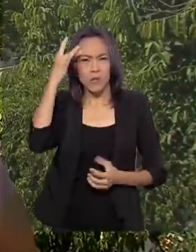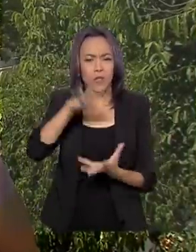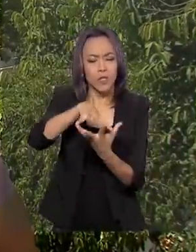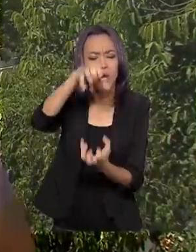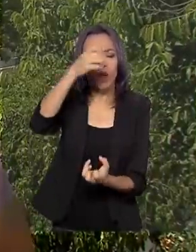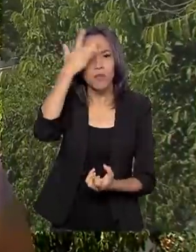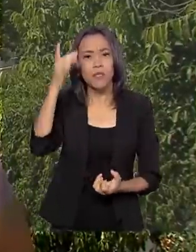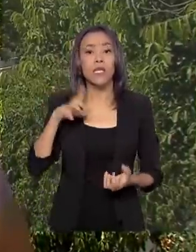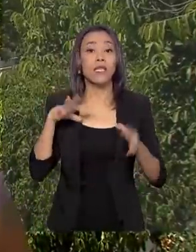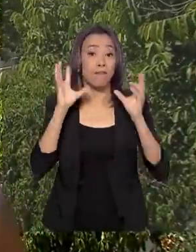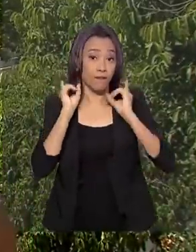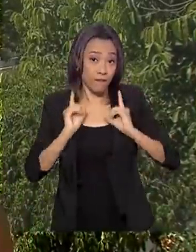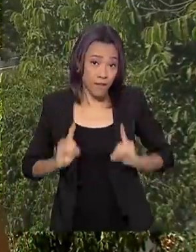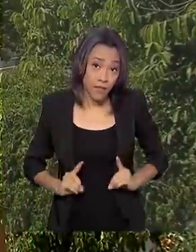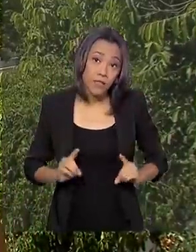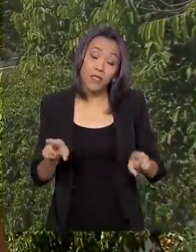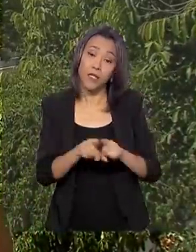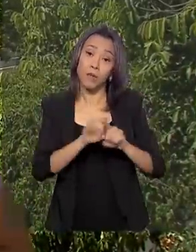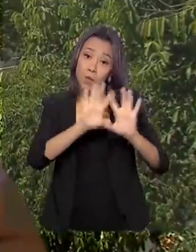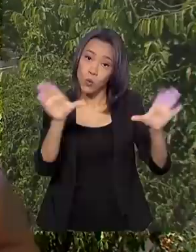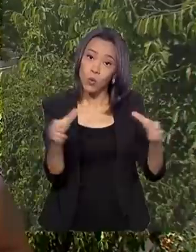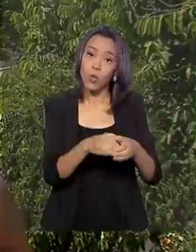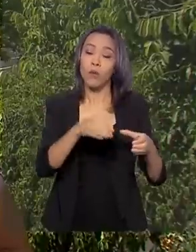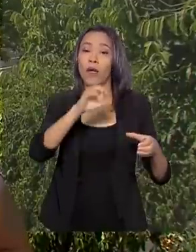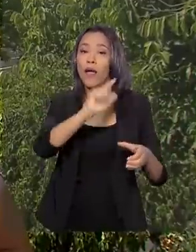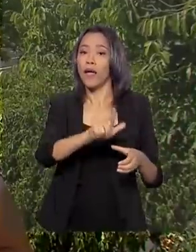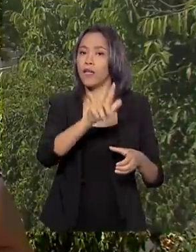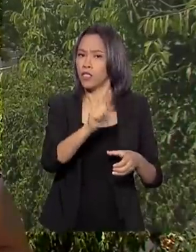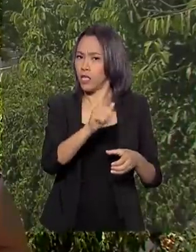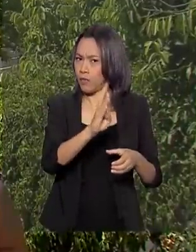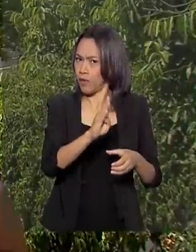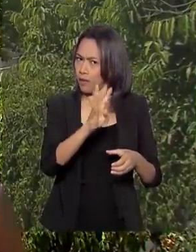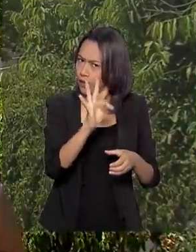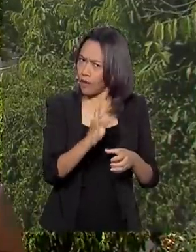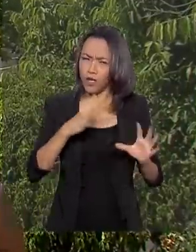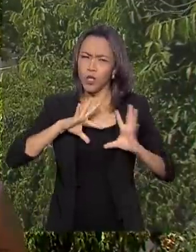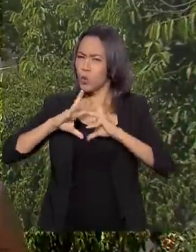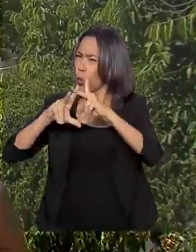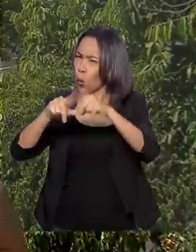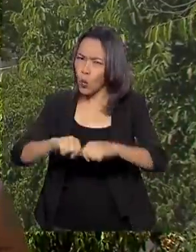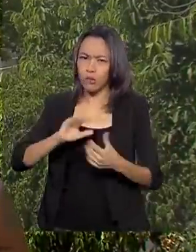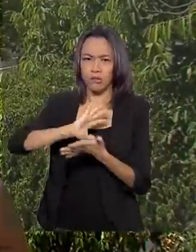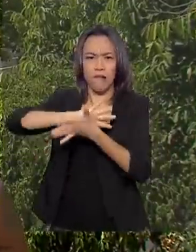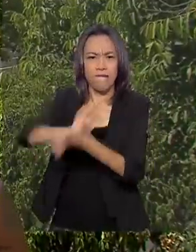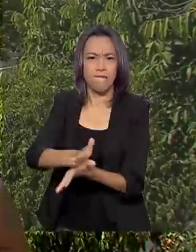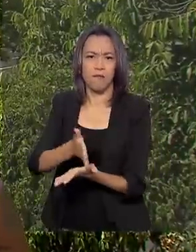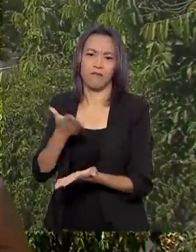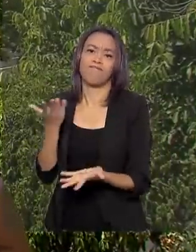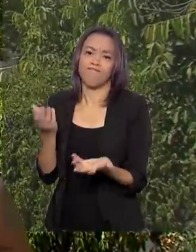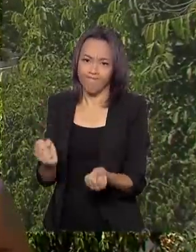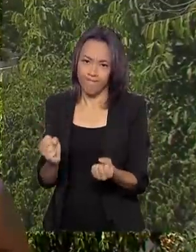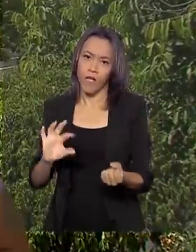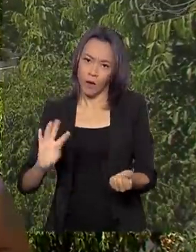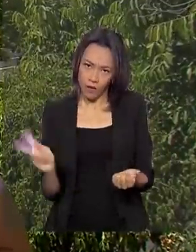deficiência, integrantes da comunidade LGBT e todo tipo de discriminação étnica e racial. Carla.